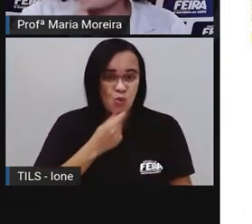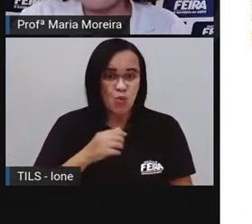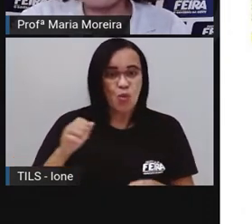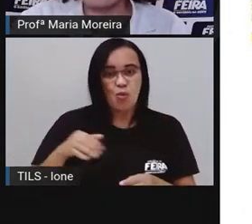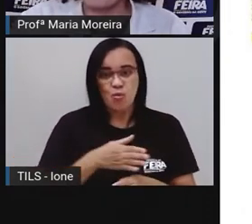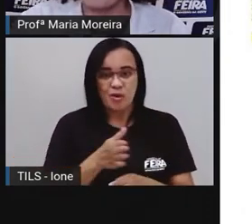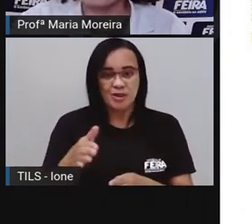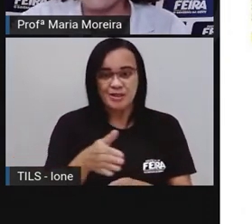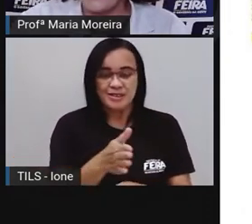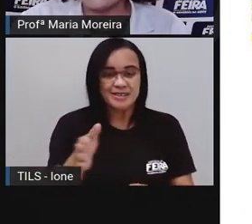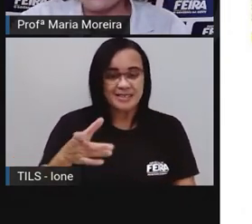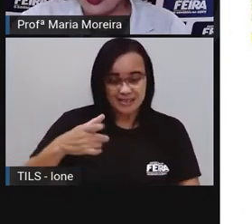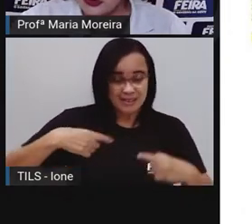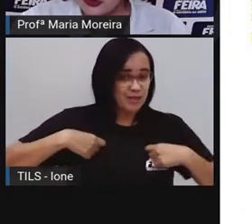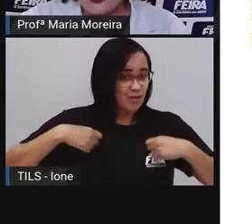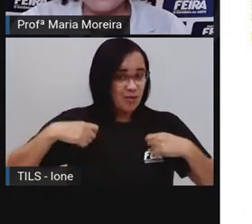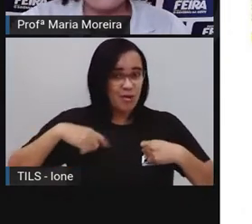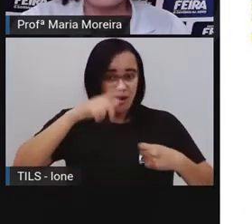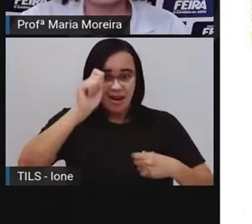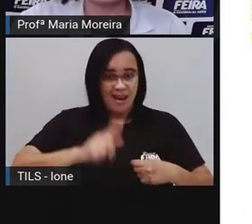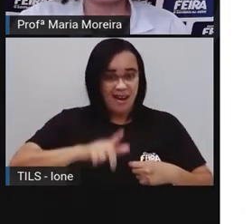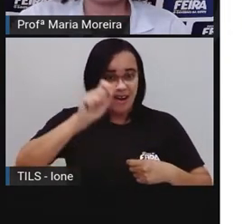em seu uniforme azul.